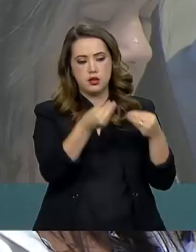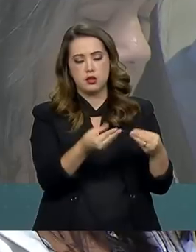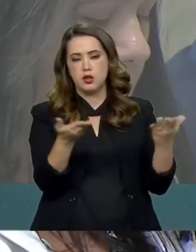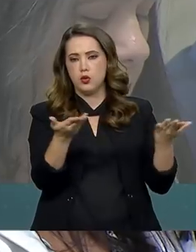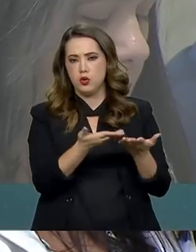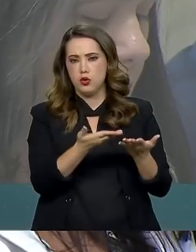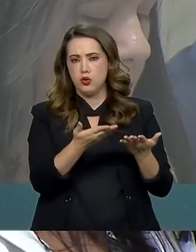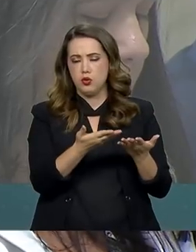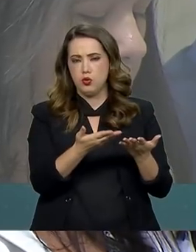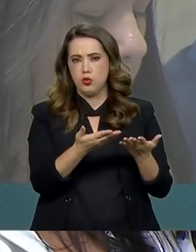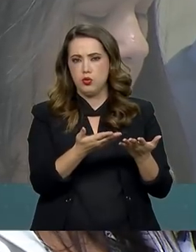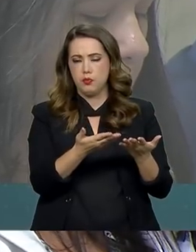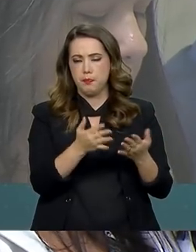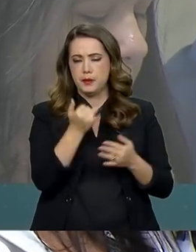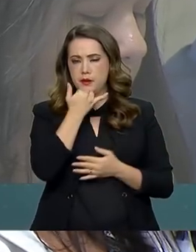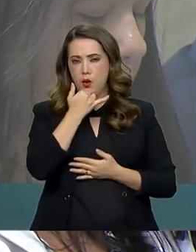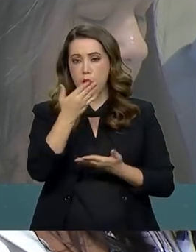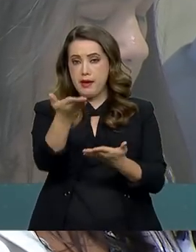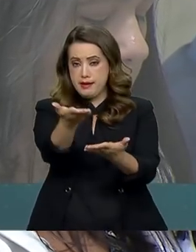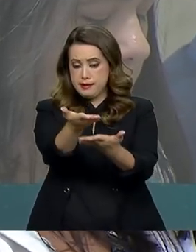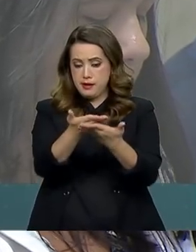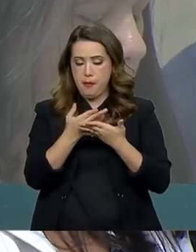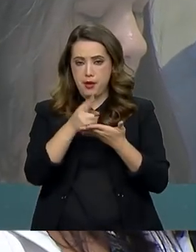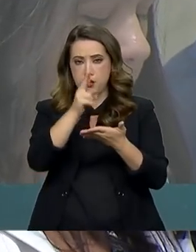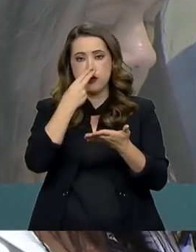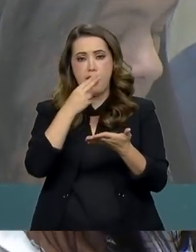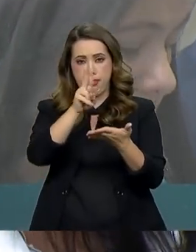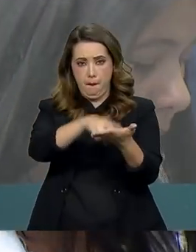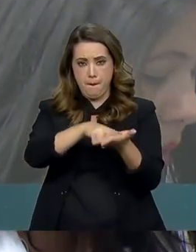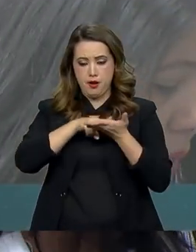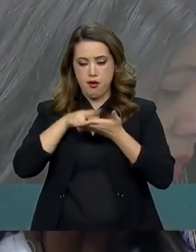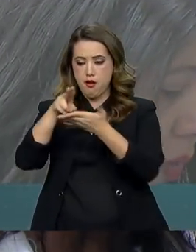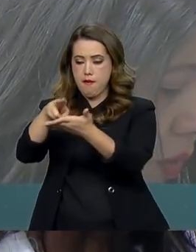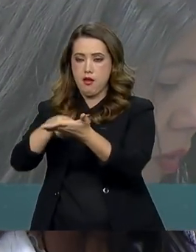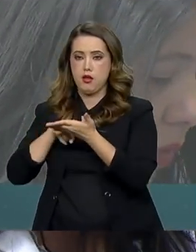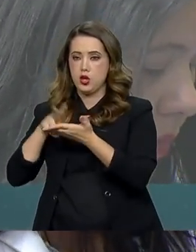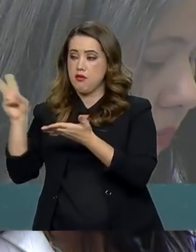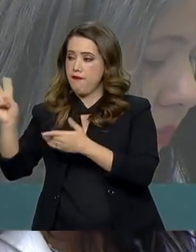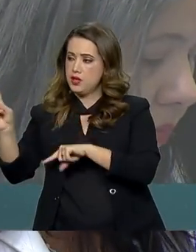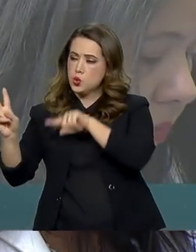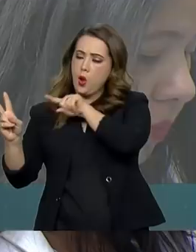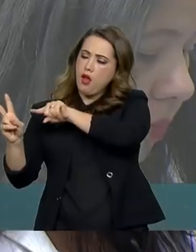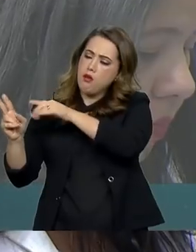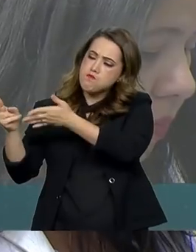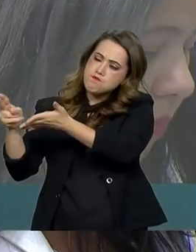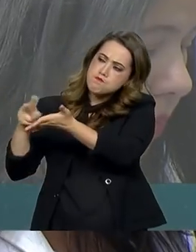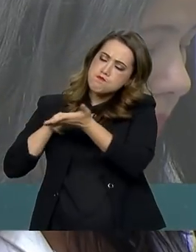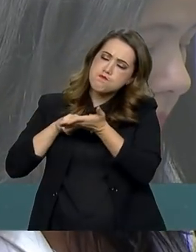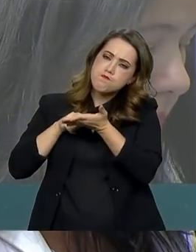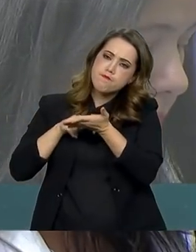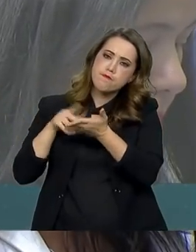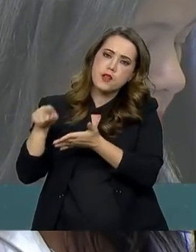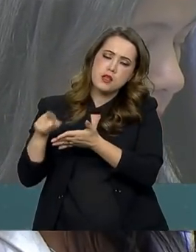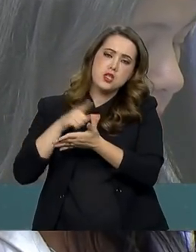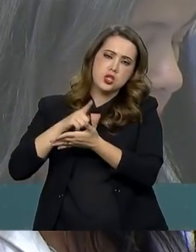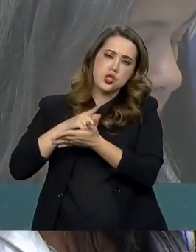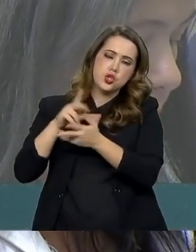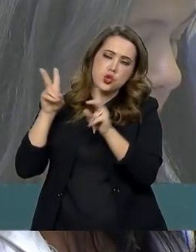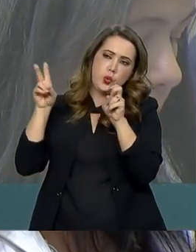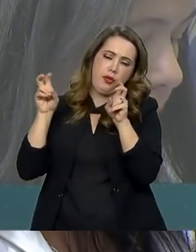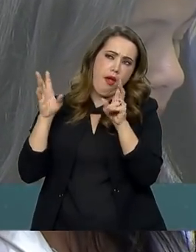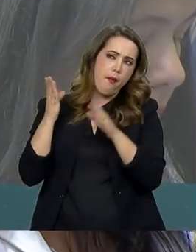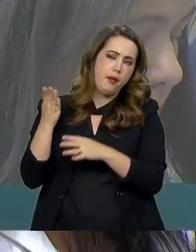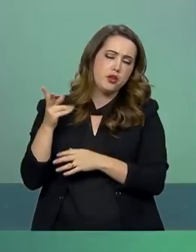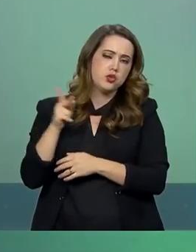as cartas da embaixadora Belandria da Venezuela, do governo reconhecido. Havia a informação de que